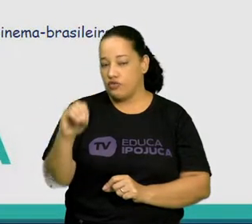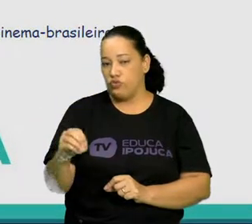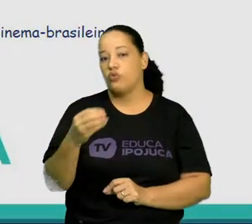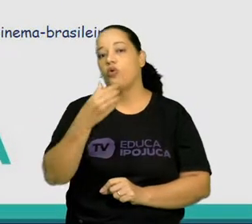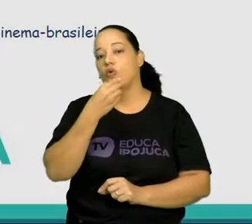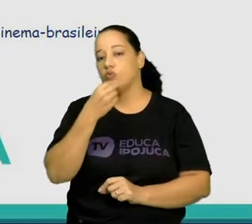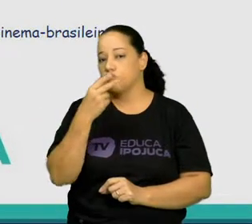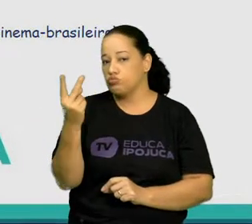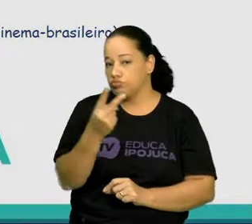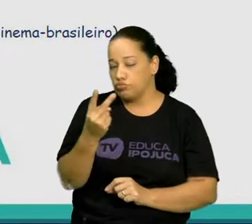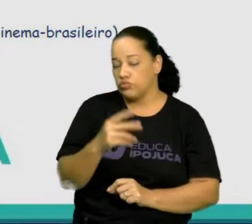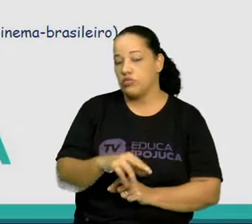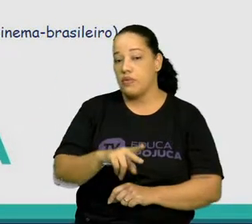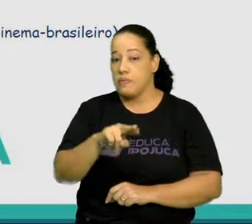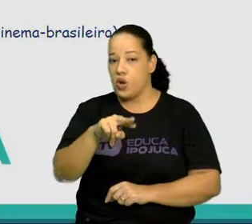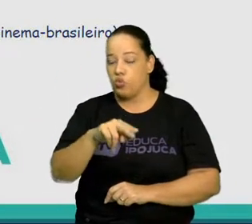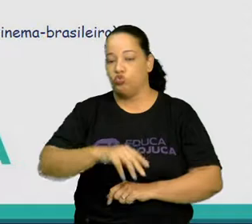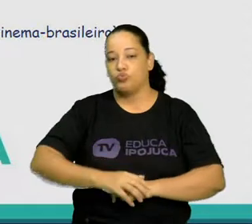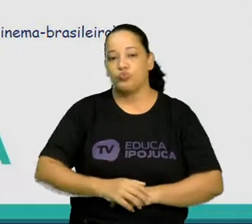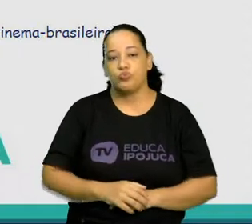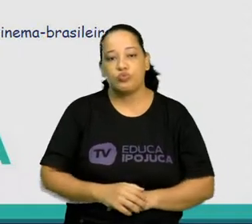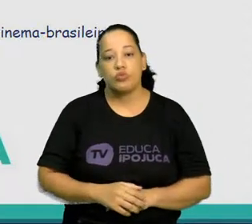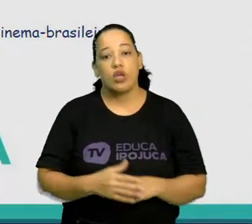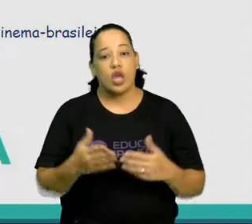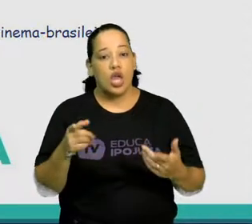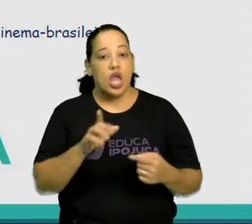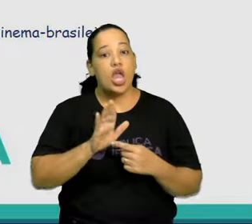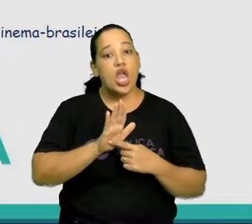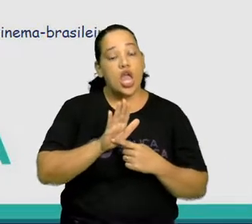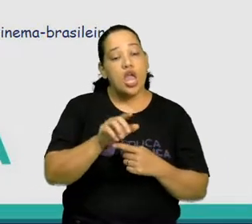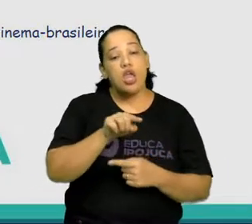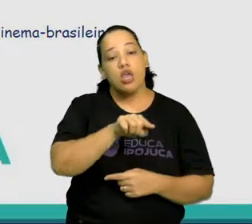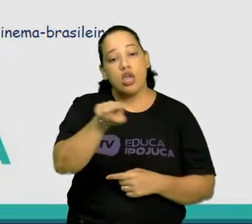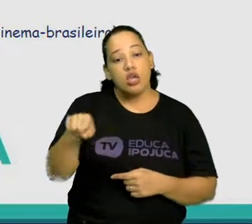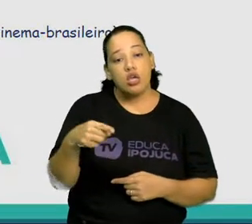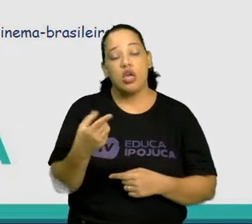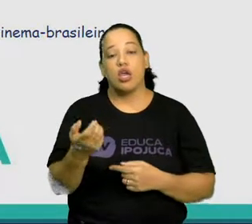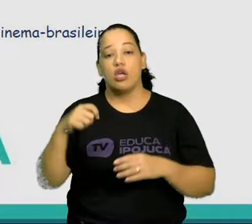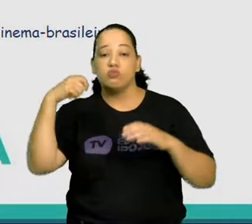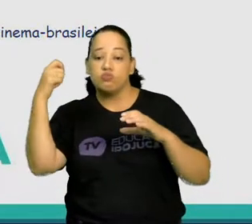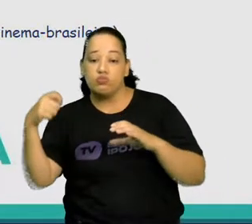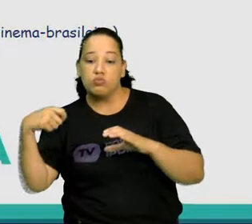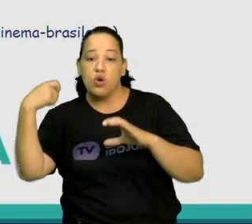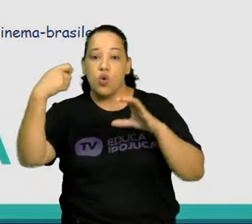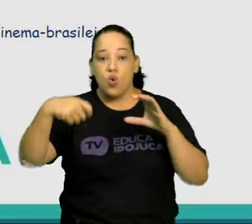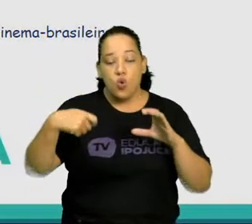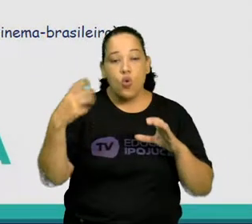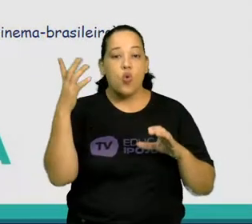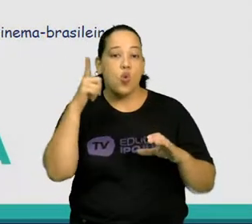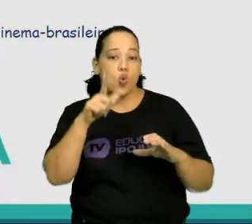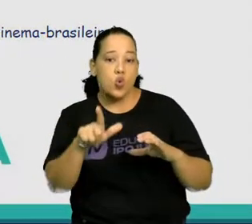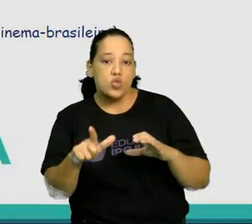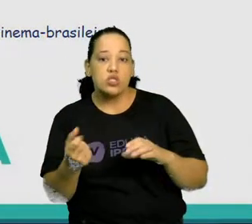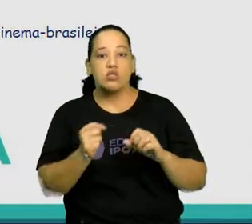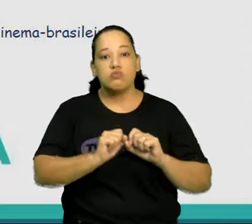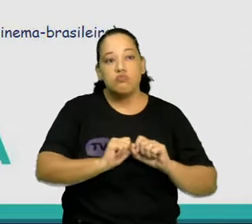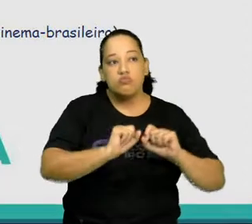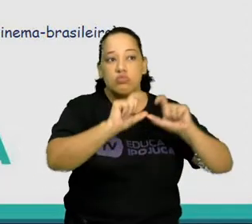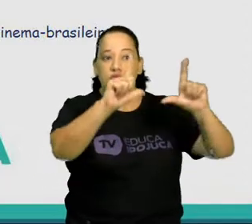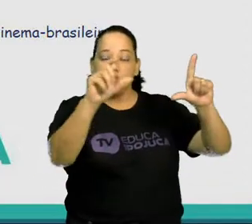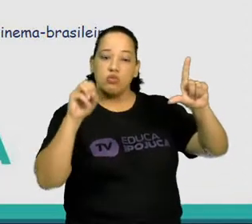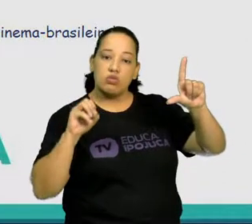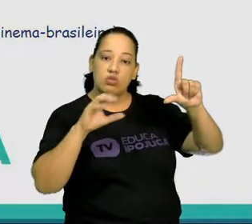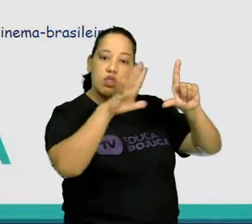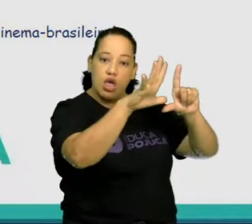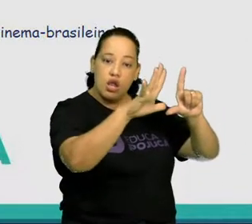O aparelho propiciava a projeção de imagens animadas em uma tela ou